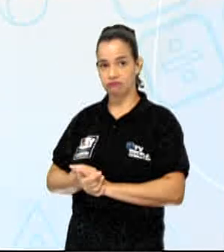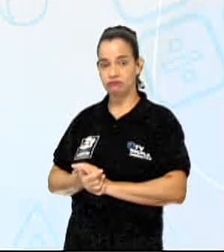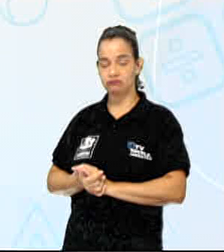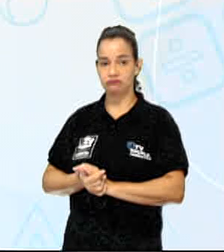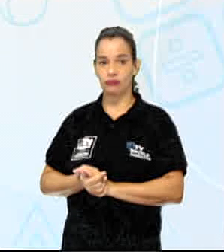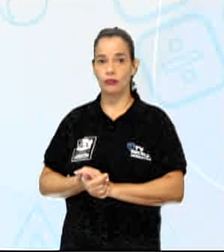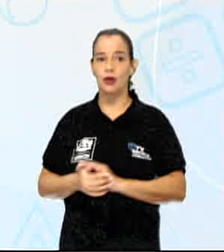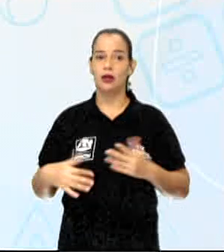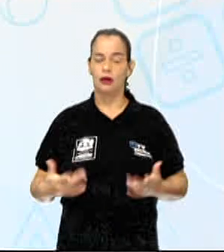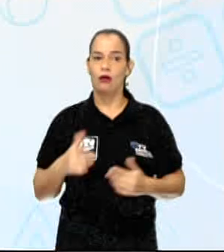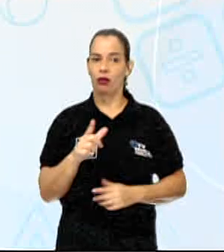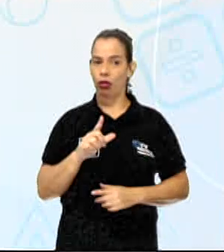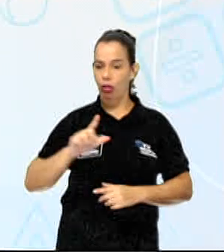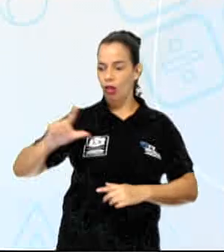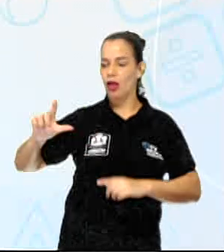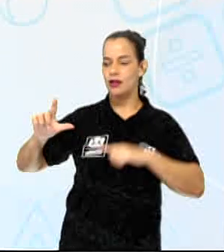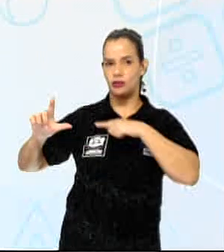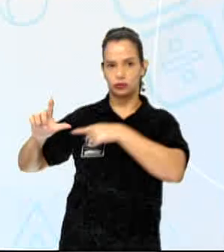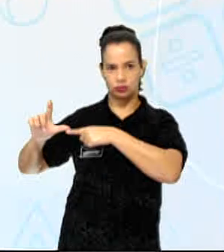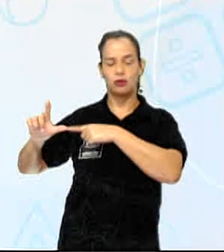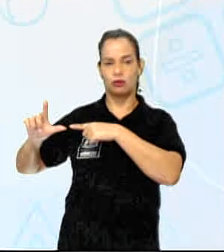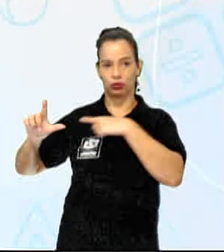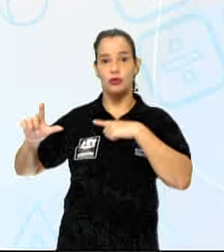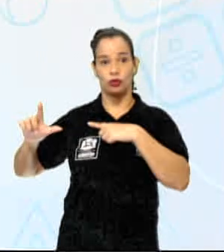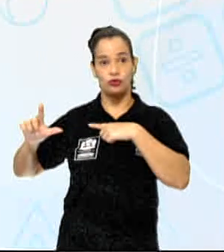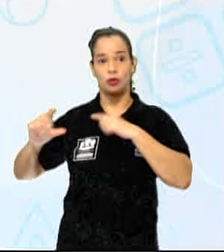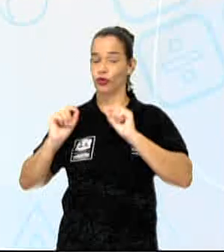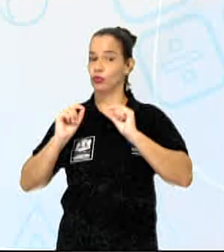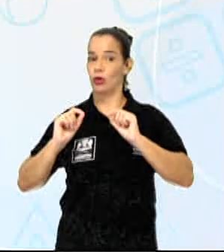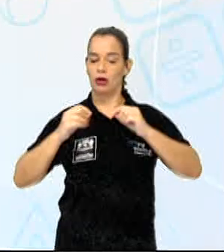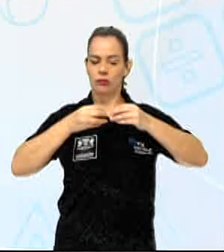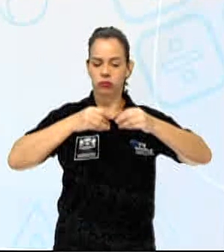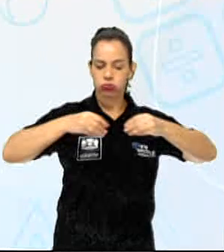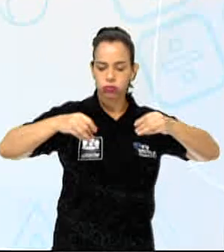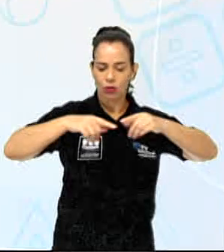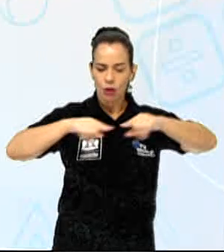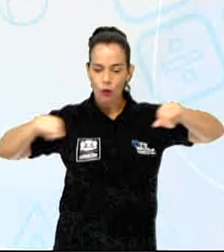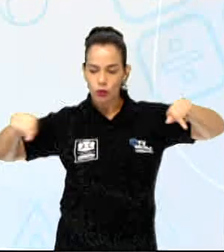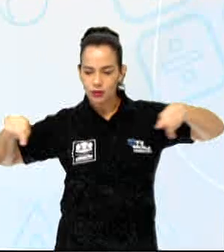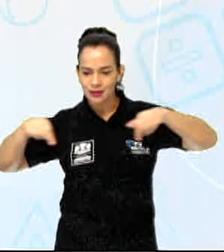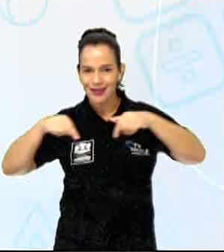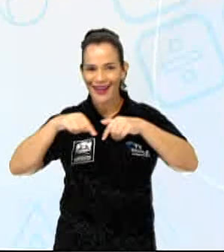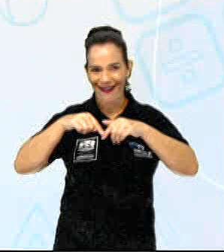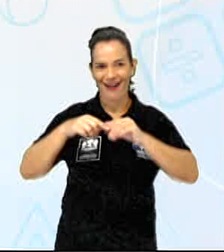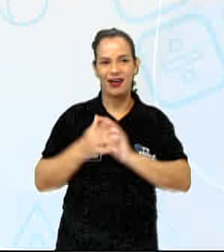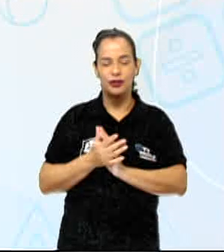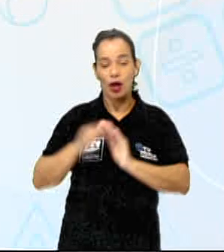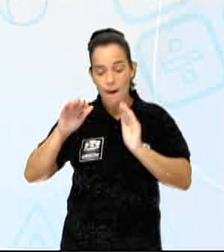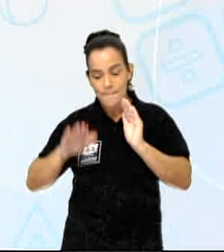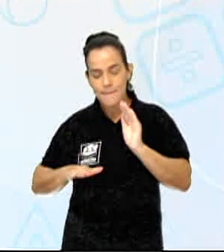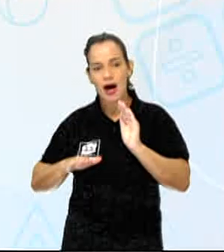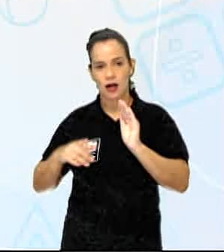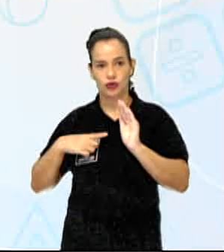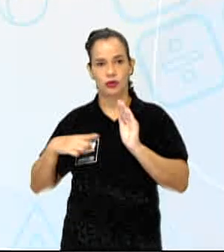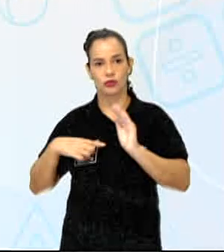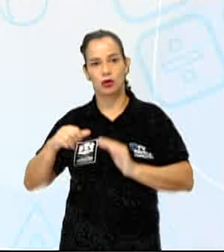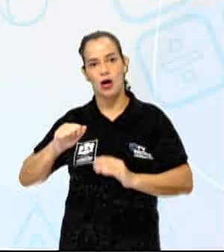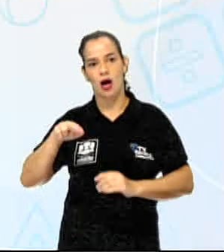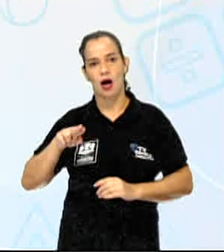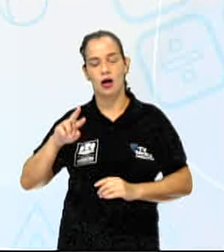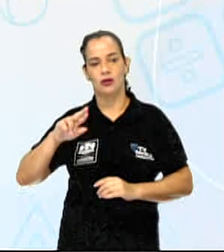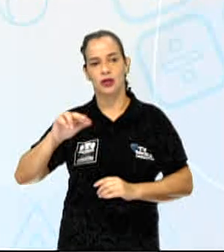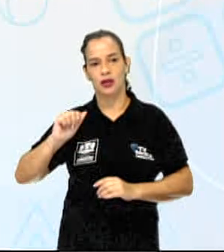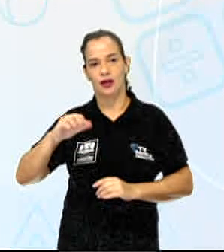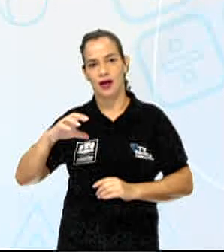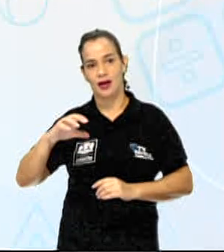do lado direito ali da sua tela do Pantanal, nós temos o Cerrado. Mas um pouquinho abaixo, nós temos as araucárias, temos também